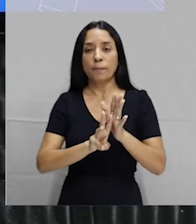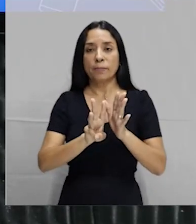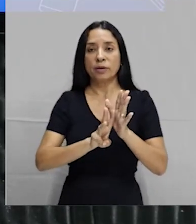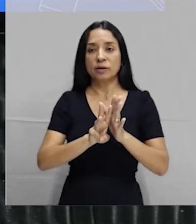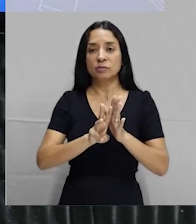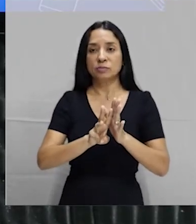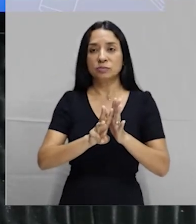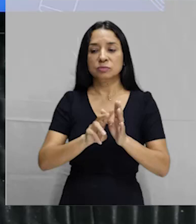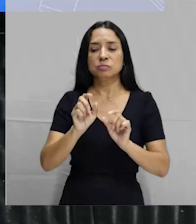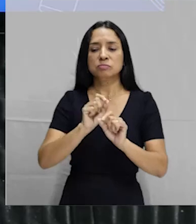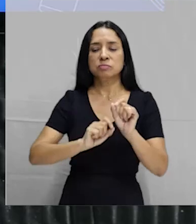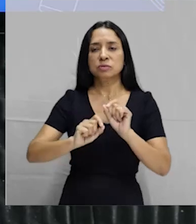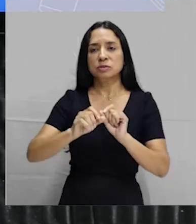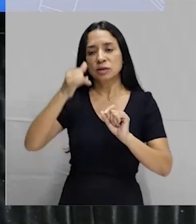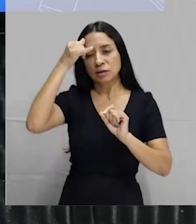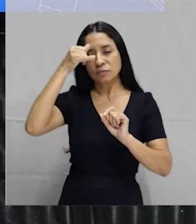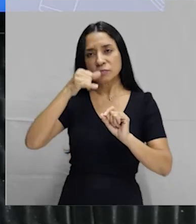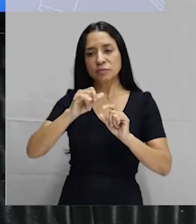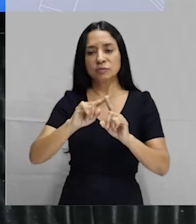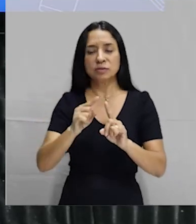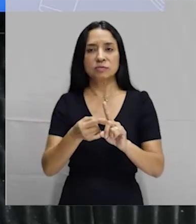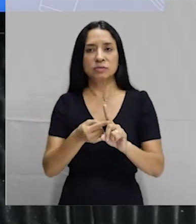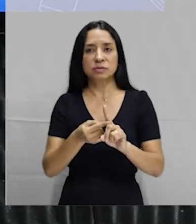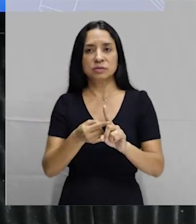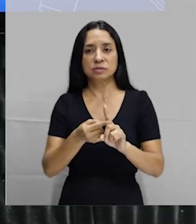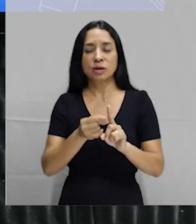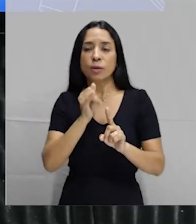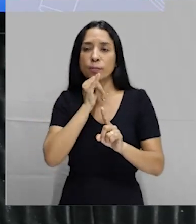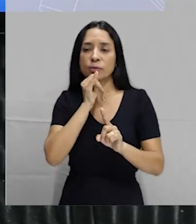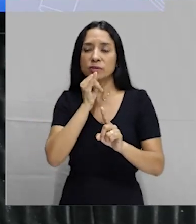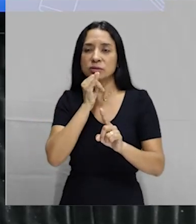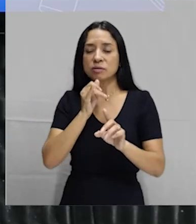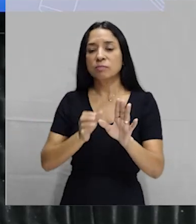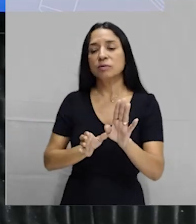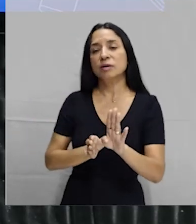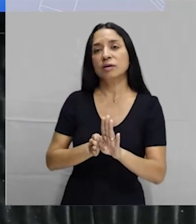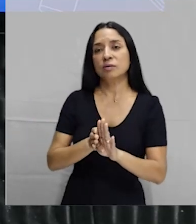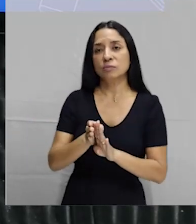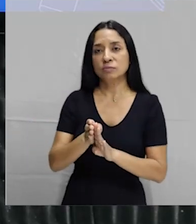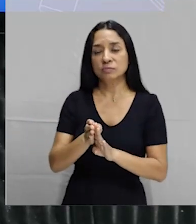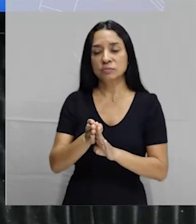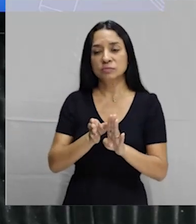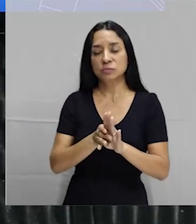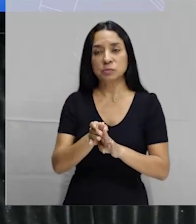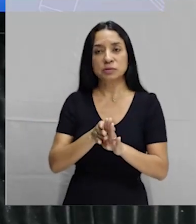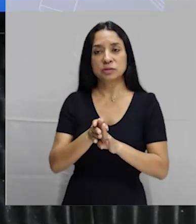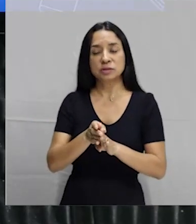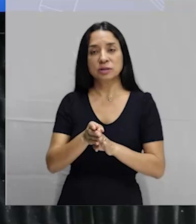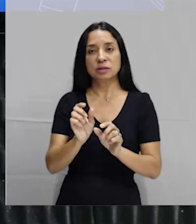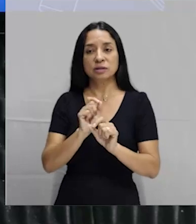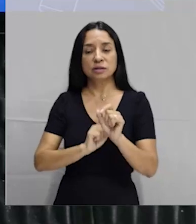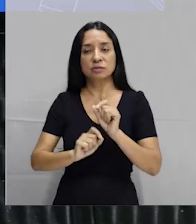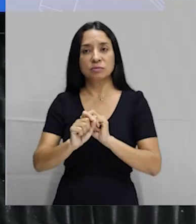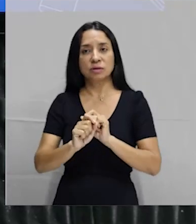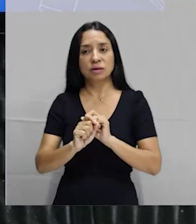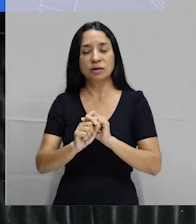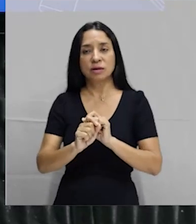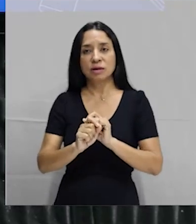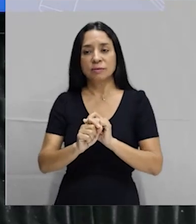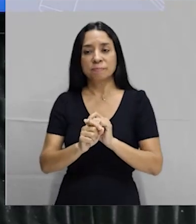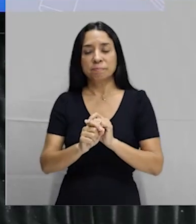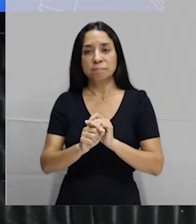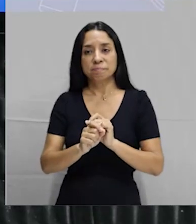contraceptivos. Eu, por exemplo, aconselho você, jovem, a evitar a promiscuidade cedo, vá fazer amigos, vá